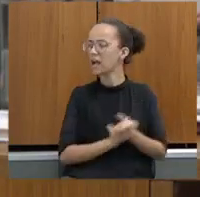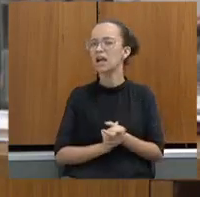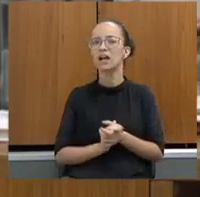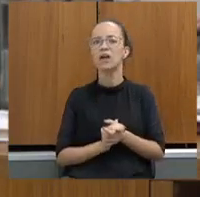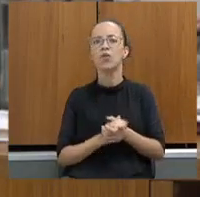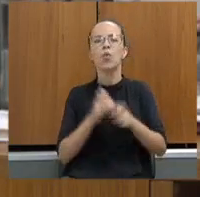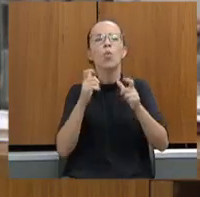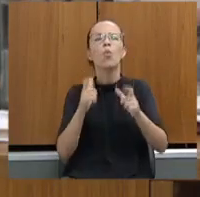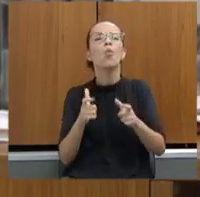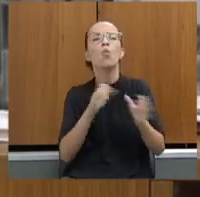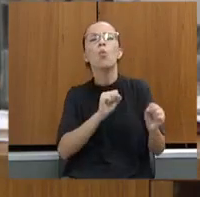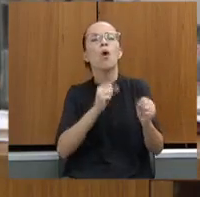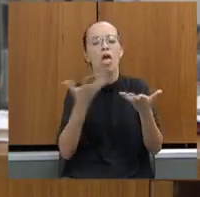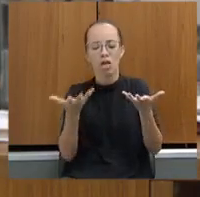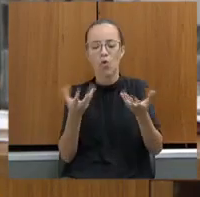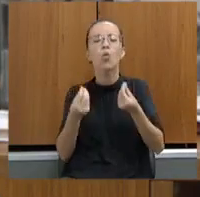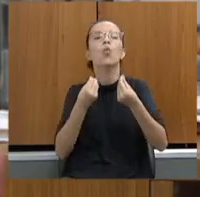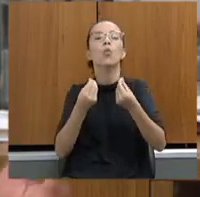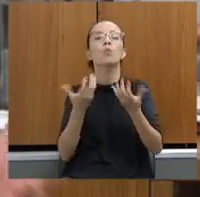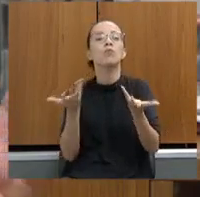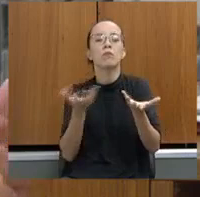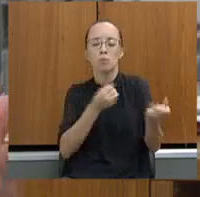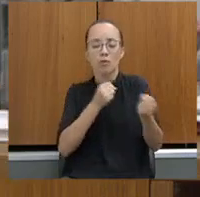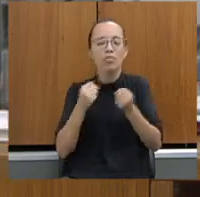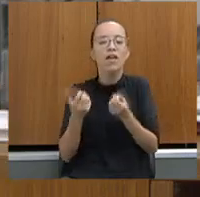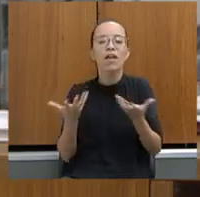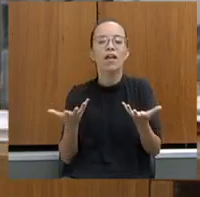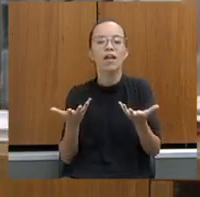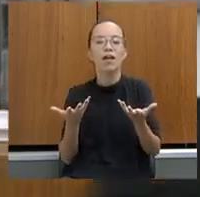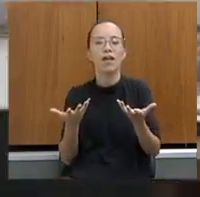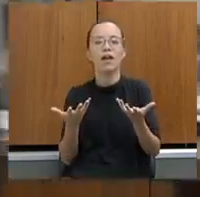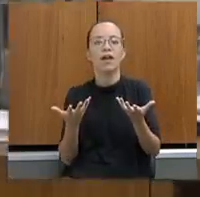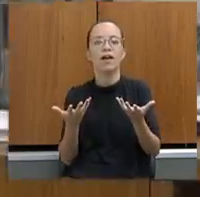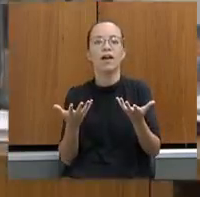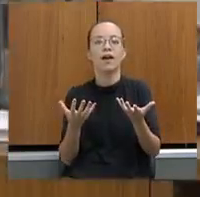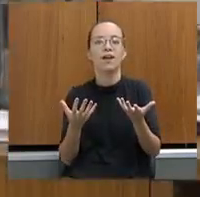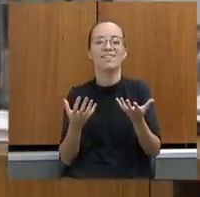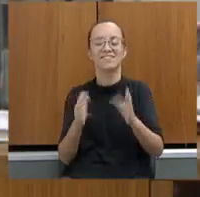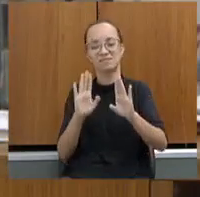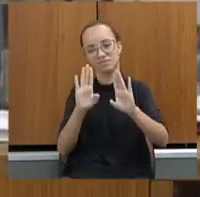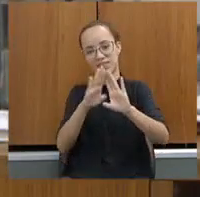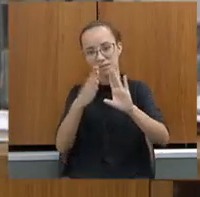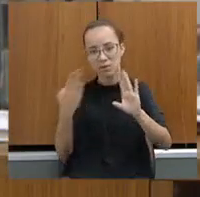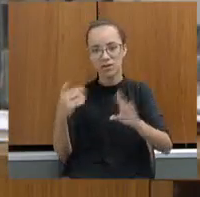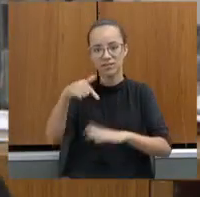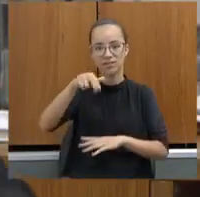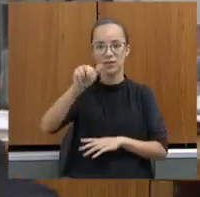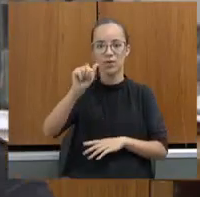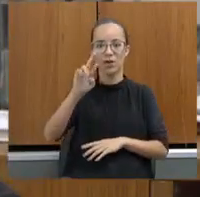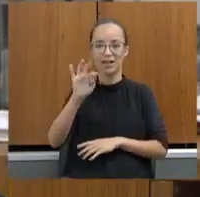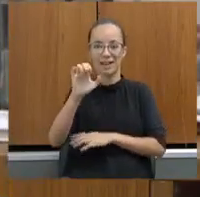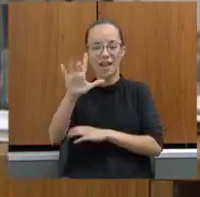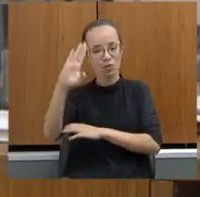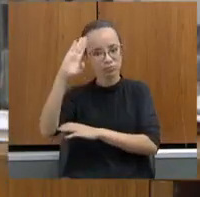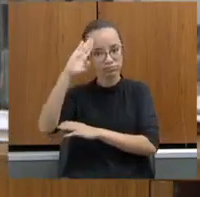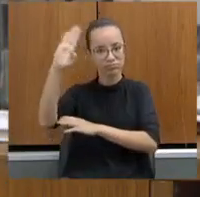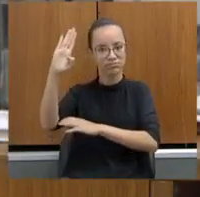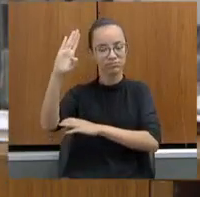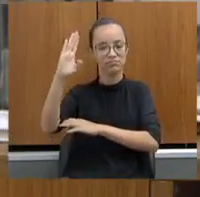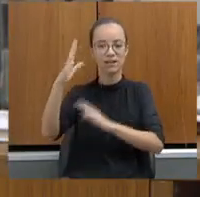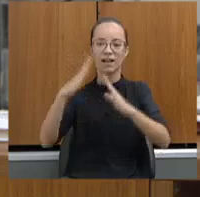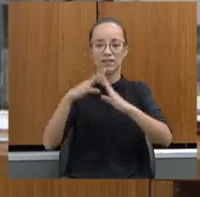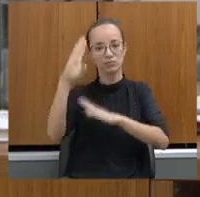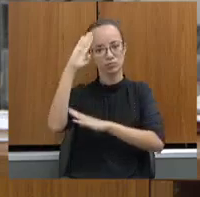-poder nesse país? Tem um lugar mais disciplinado que a porta de um quartel? Eu fui soldado do Exército Brasileiro.